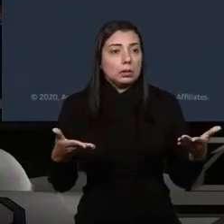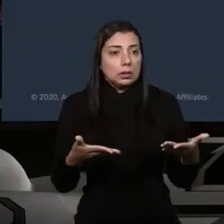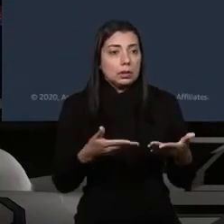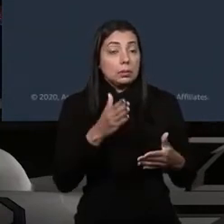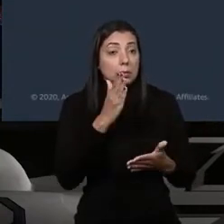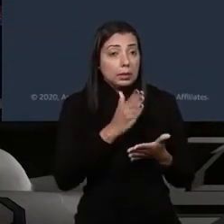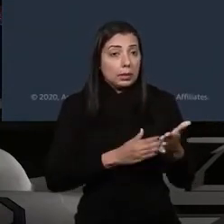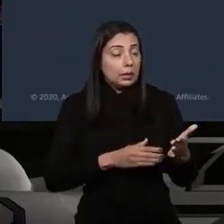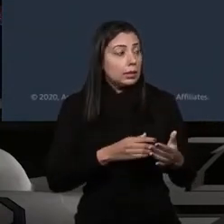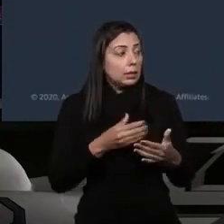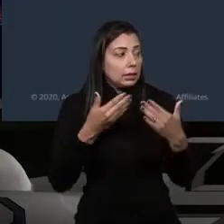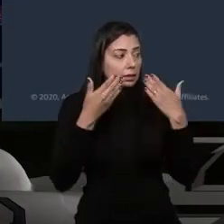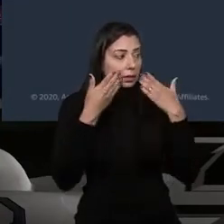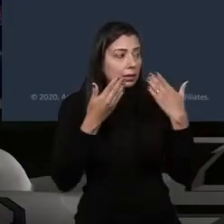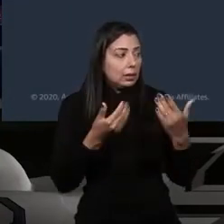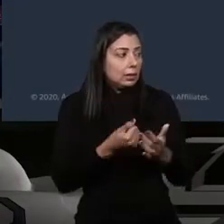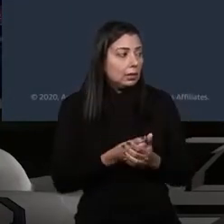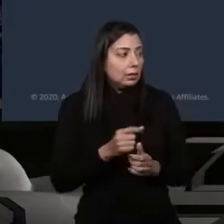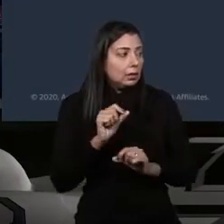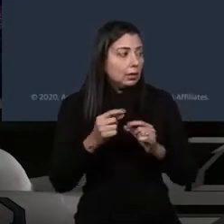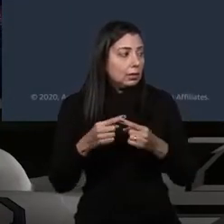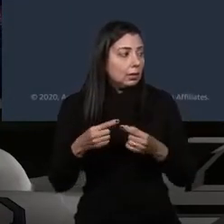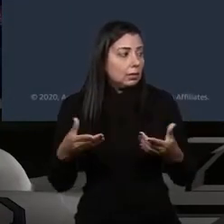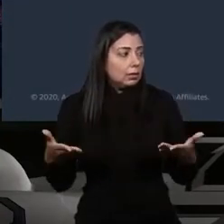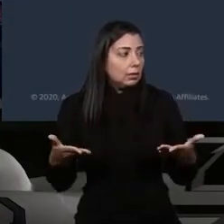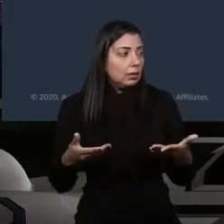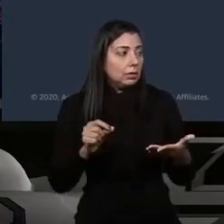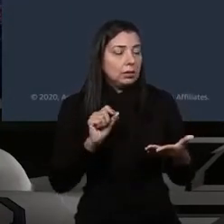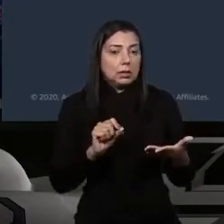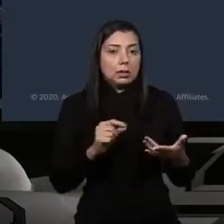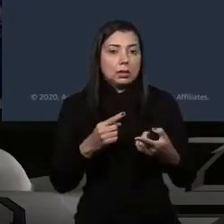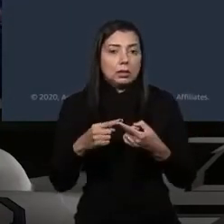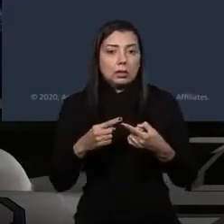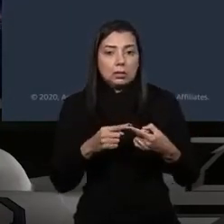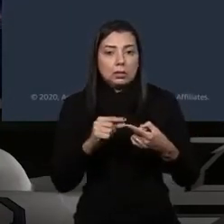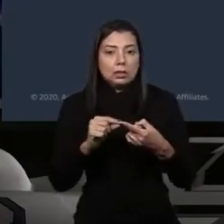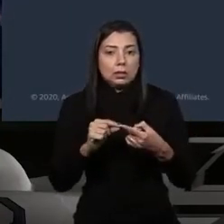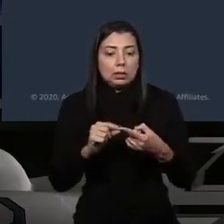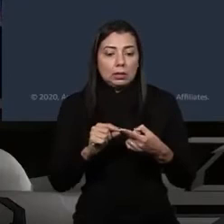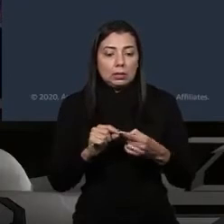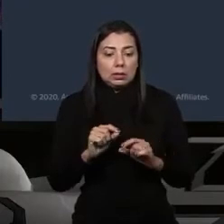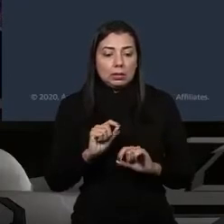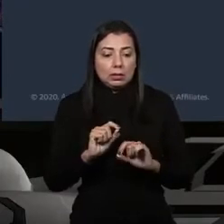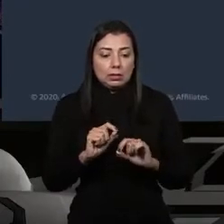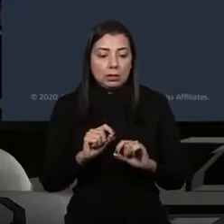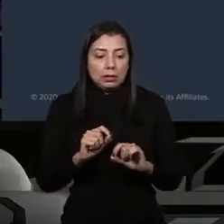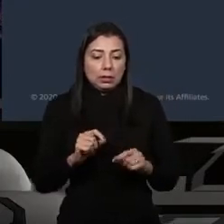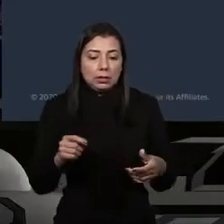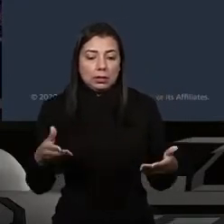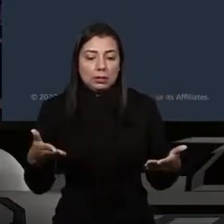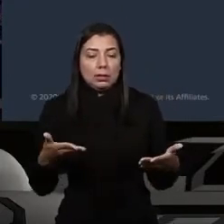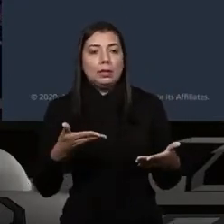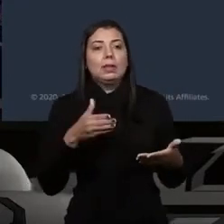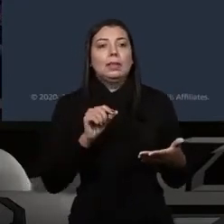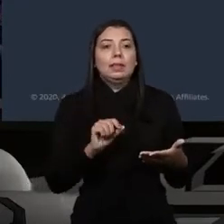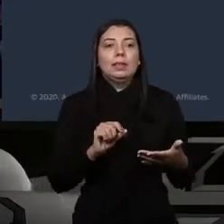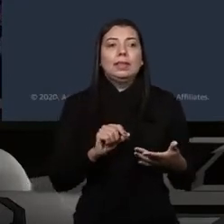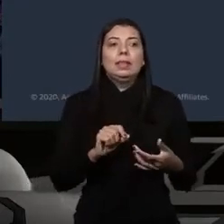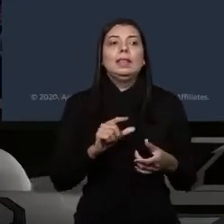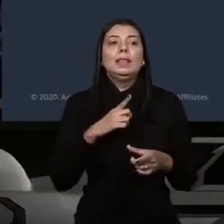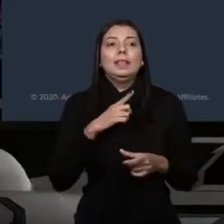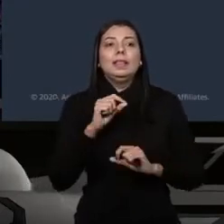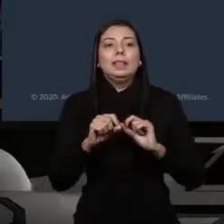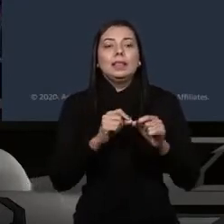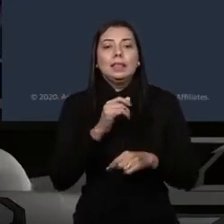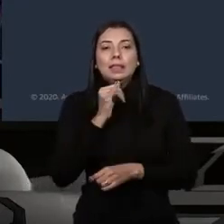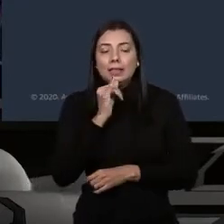apresentação. Adote nuvem como catalisador. Vários dos projetos que eu tratei e lhe dei aqui como